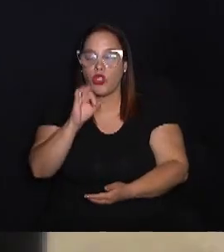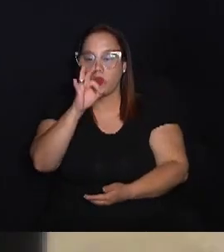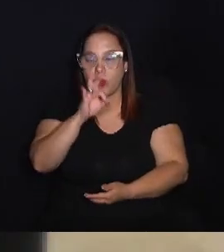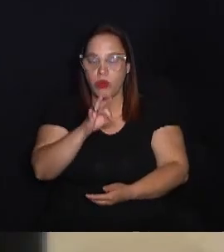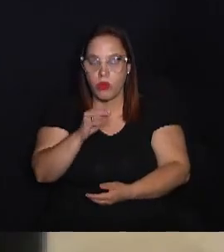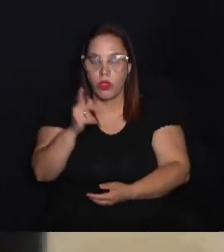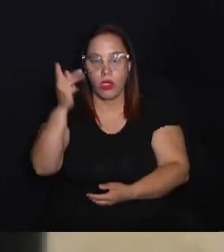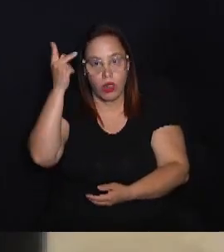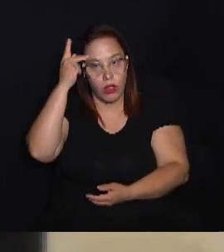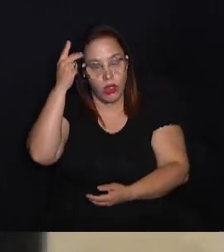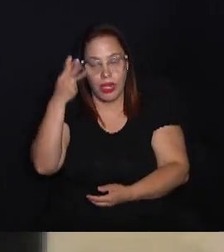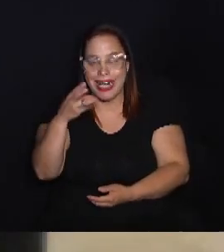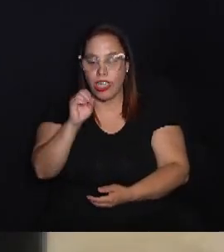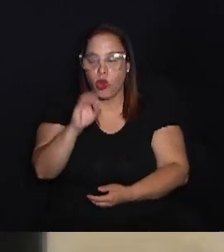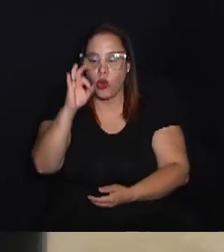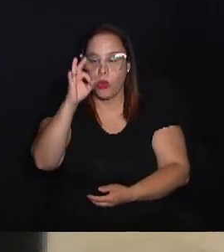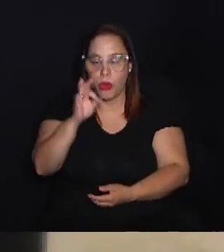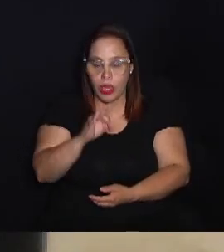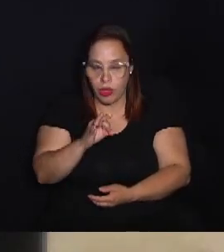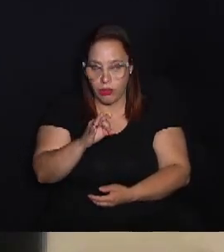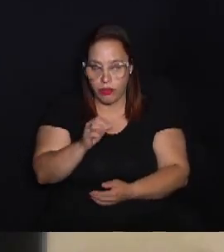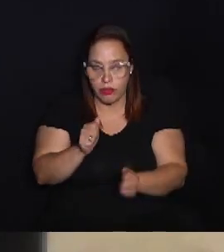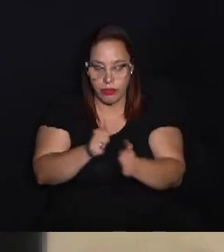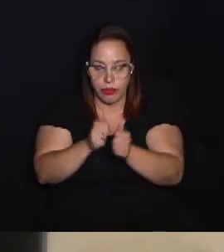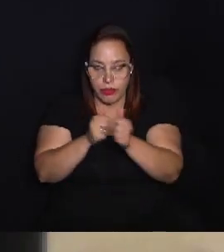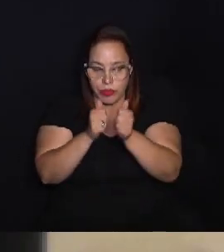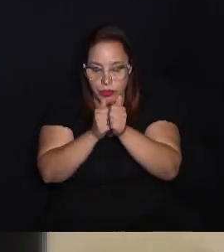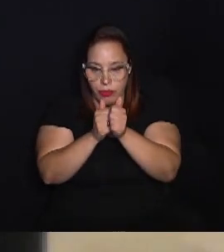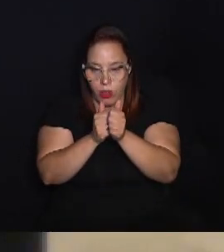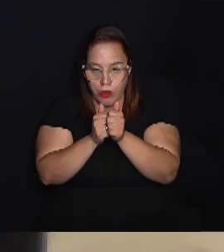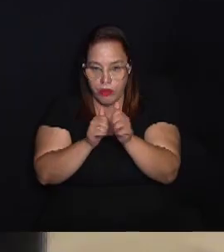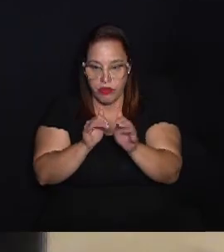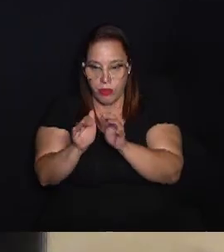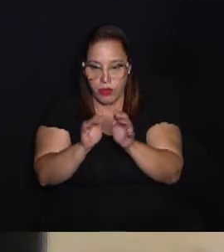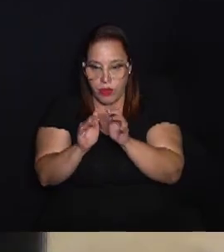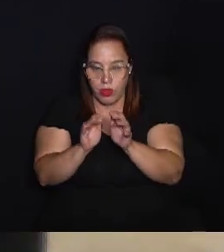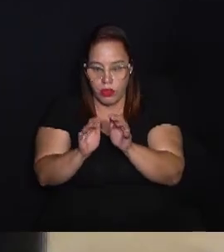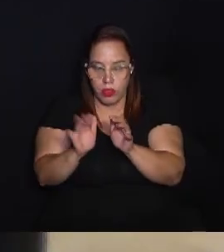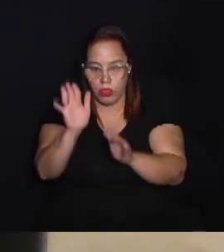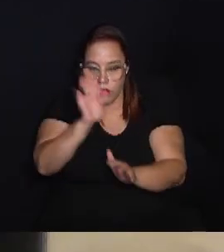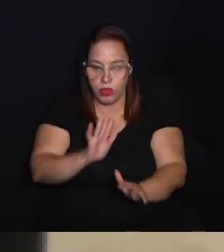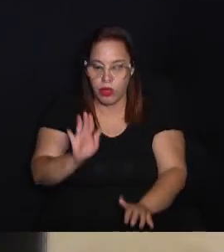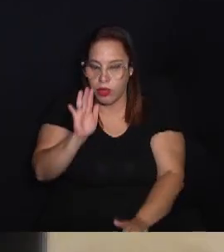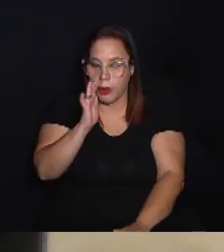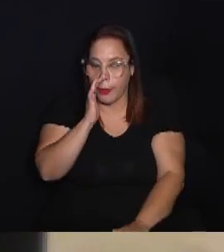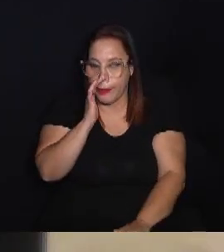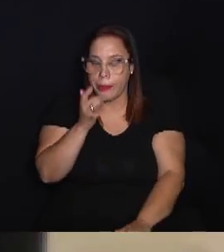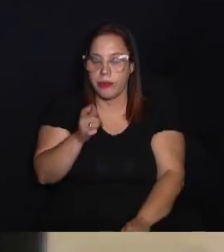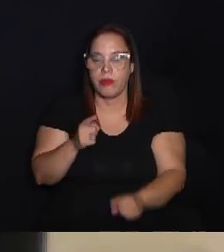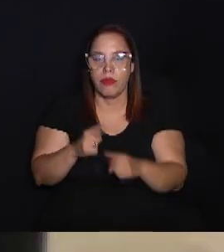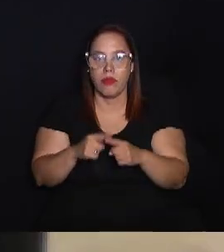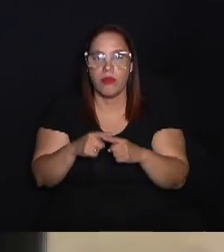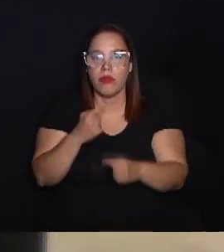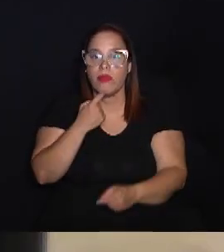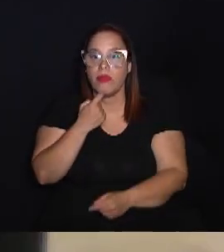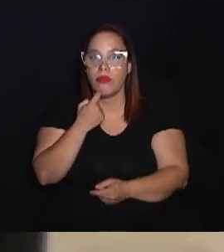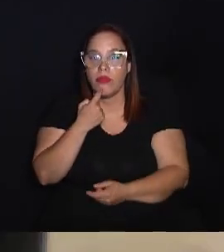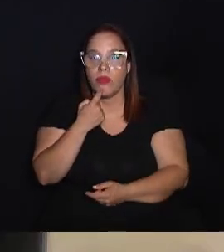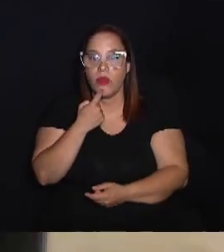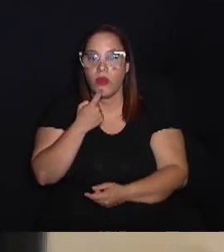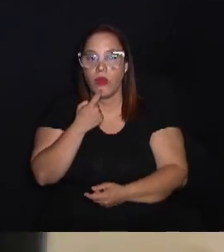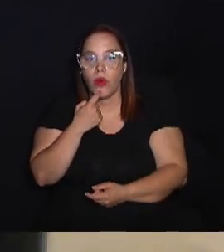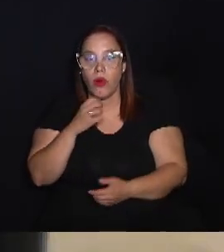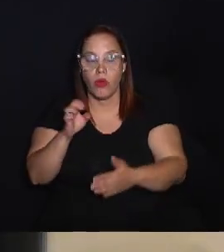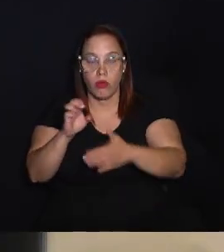caso, é 20% e São Paulo, 38%. Então, se aproxima bastante da média a nível nacional. Isso porque Campinas, igual você